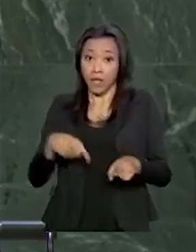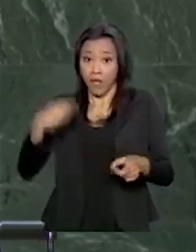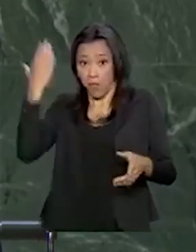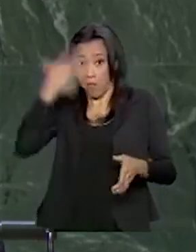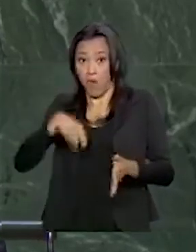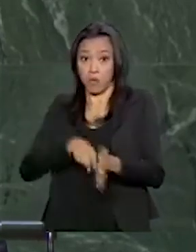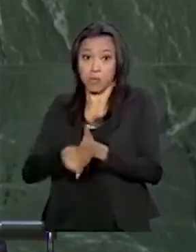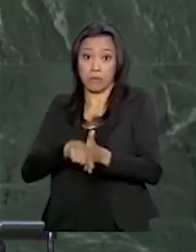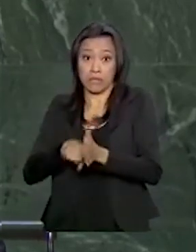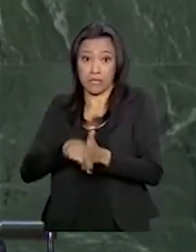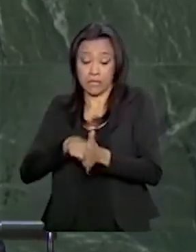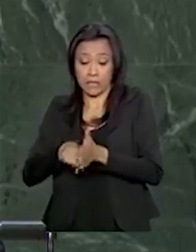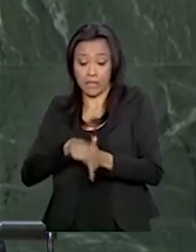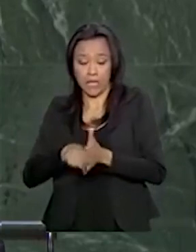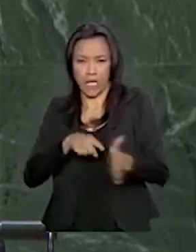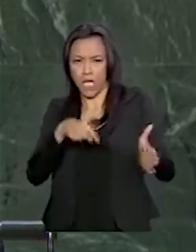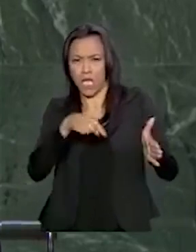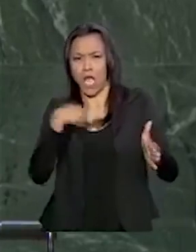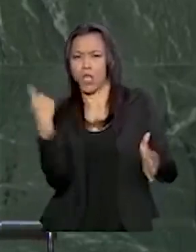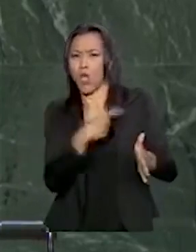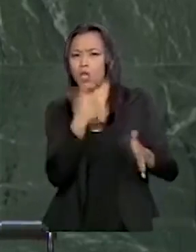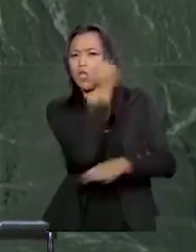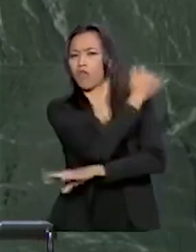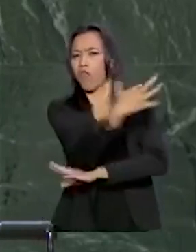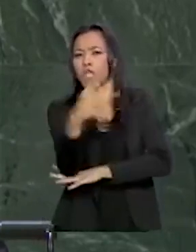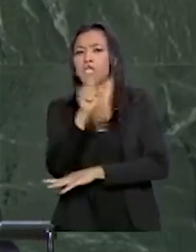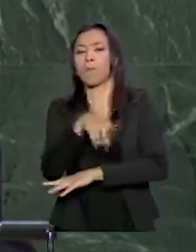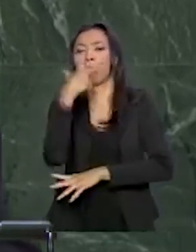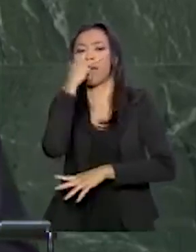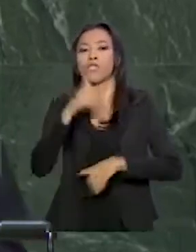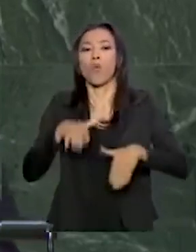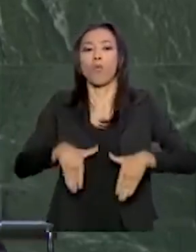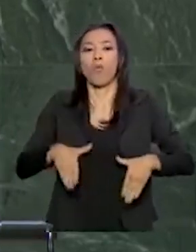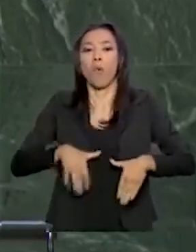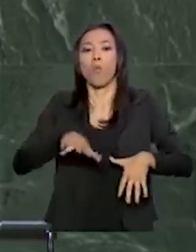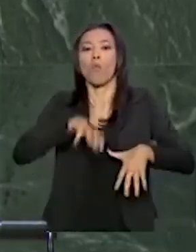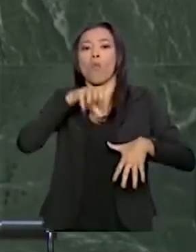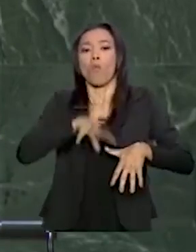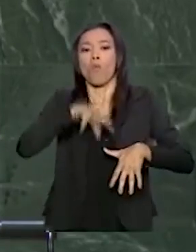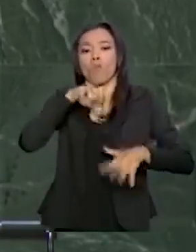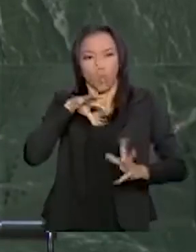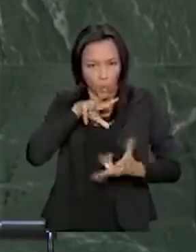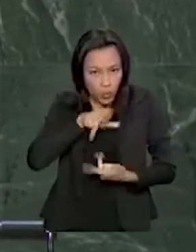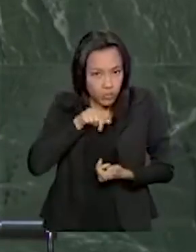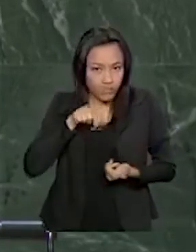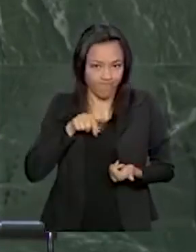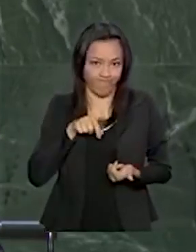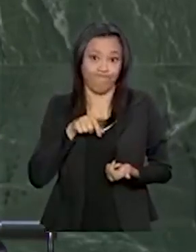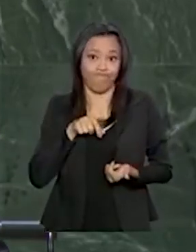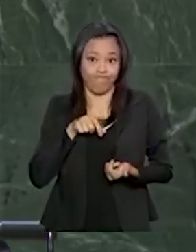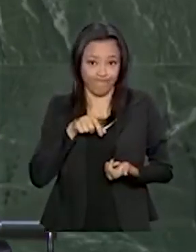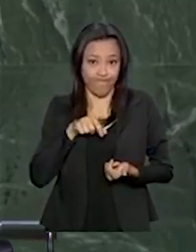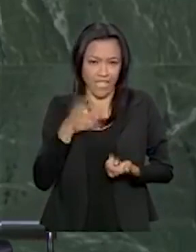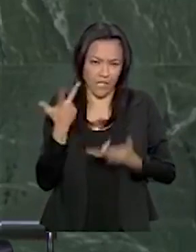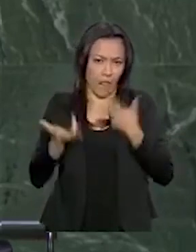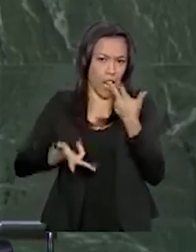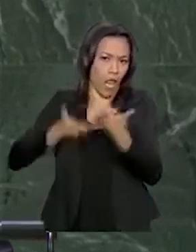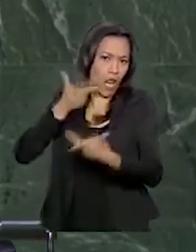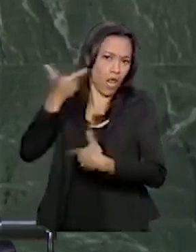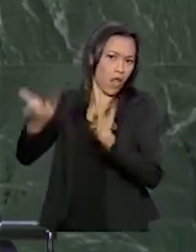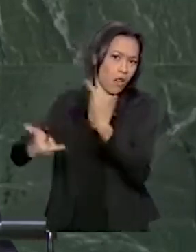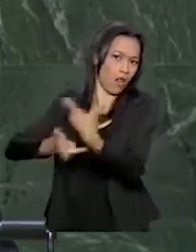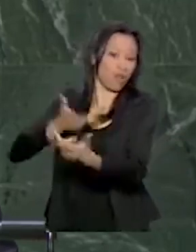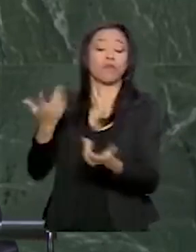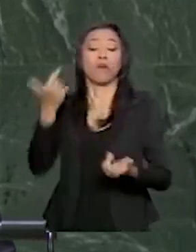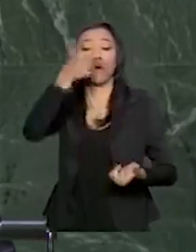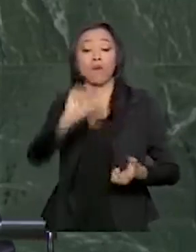Amazônia, a nossa floresta, é o pulmão do mundo. Valendo-se dessas falácias, um ou